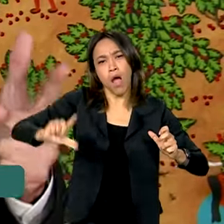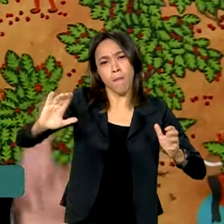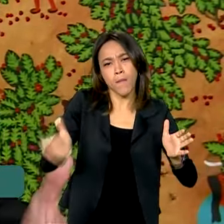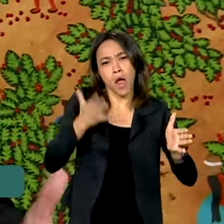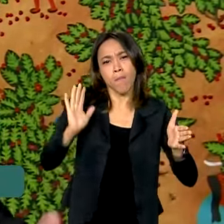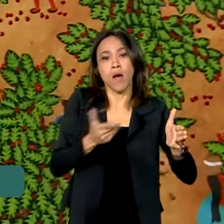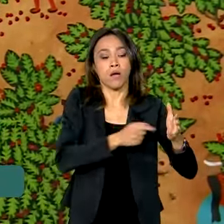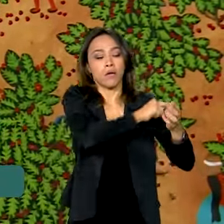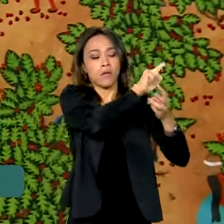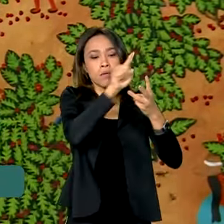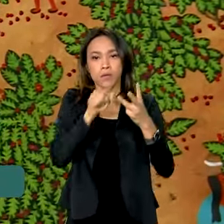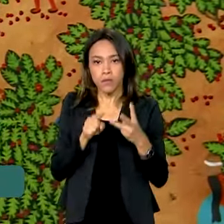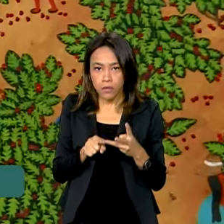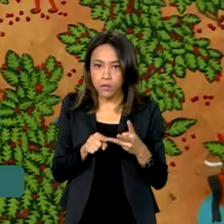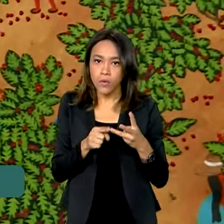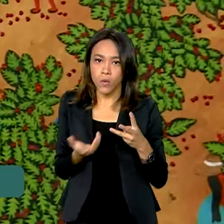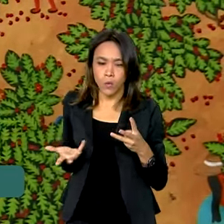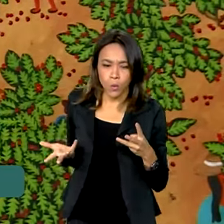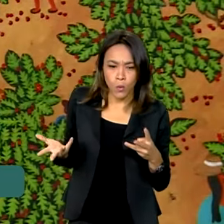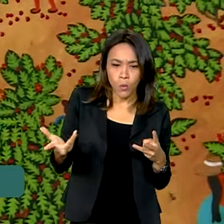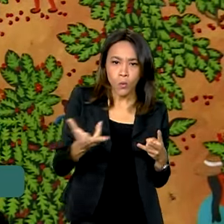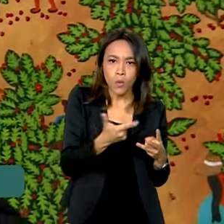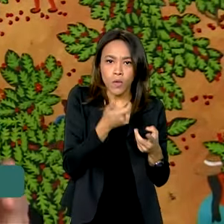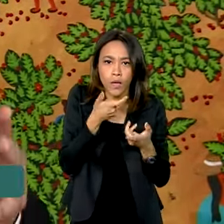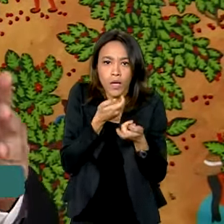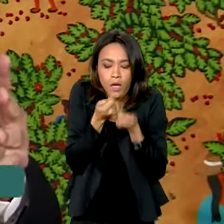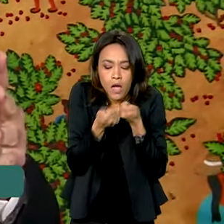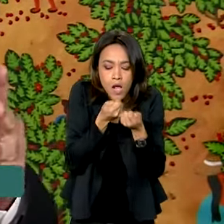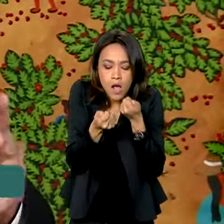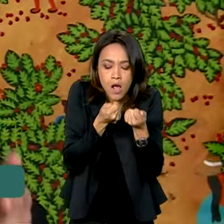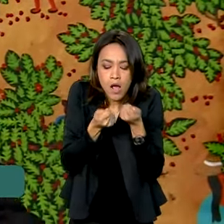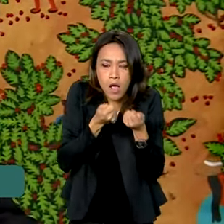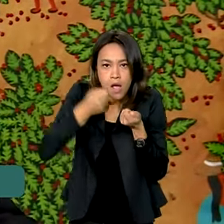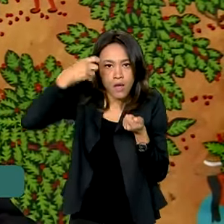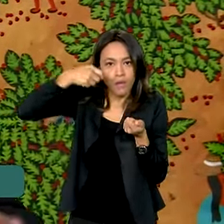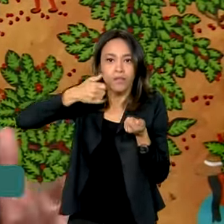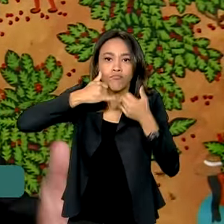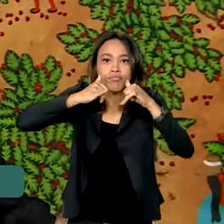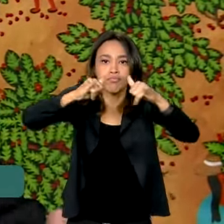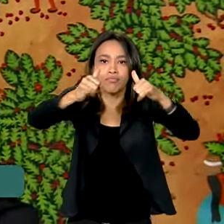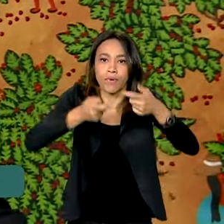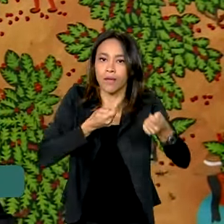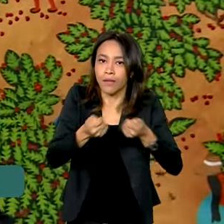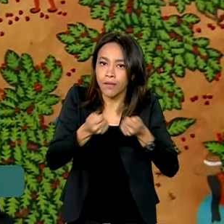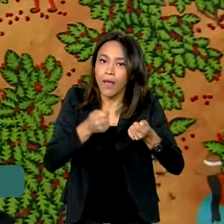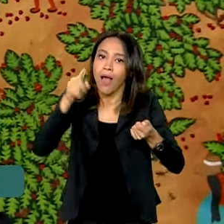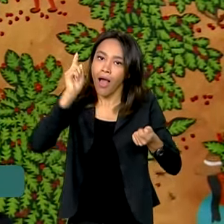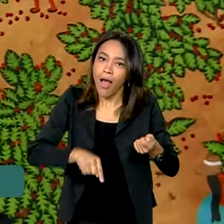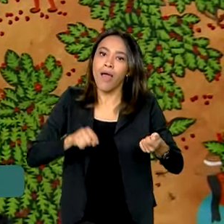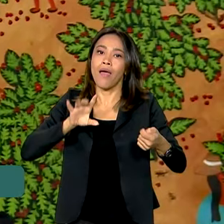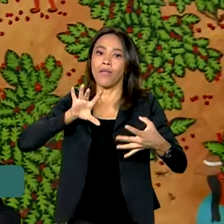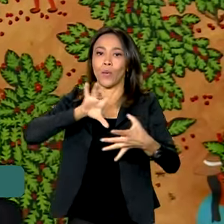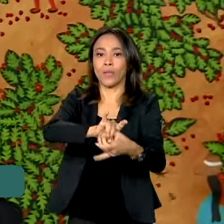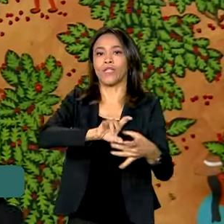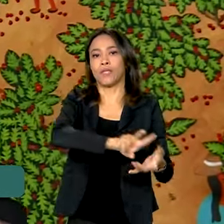E o terceiro, eficiência energética. Está dentro do trabalho da transição ecológica. Máquinas